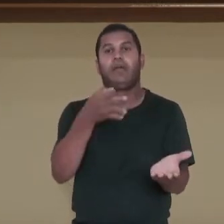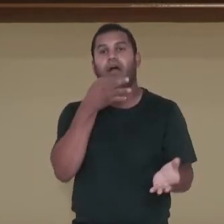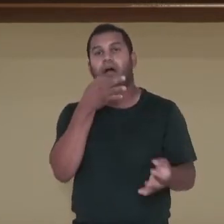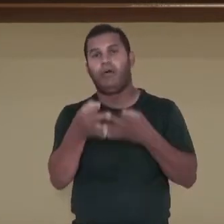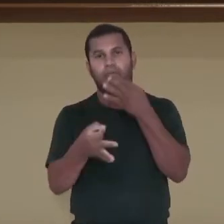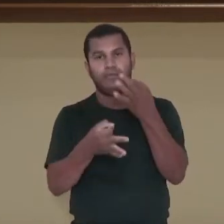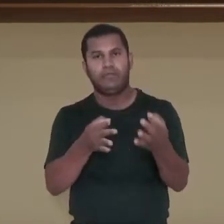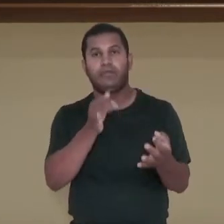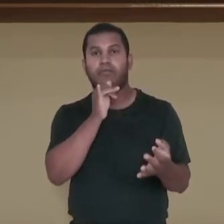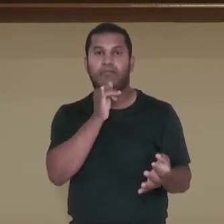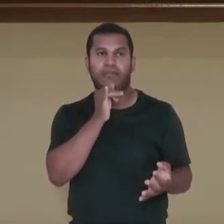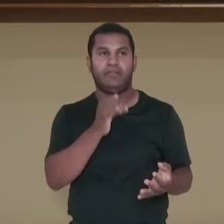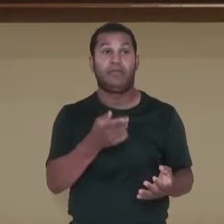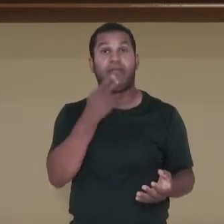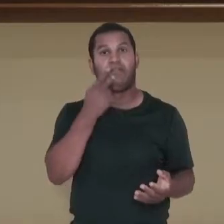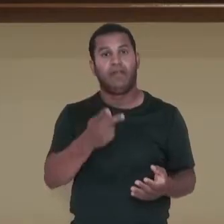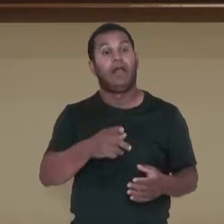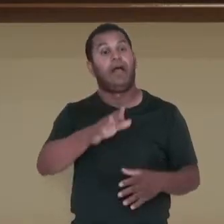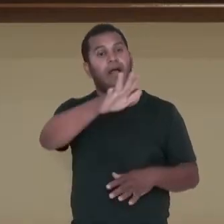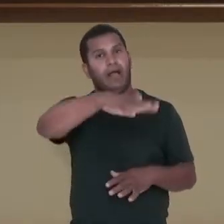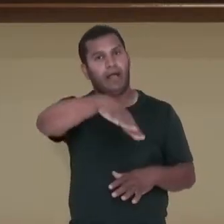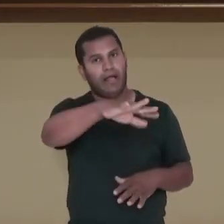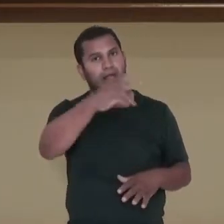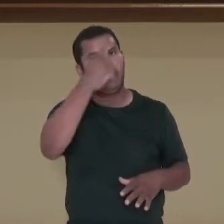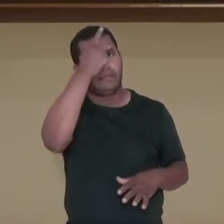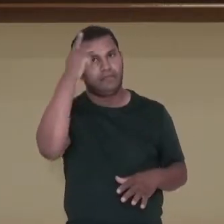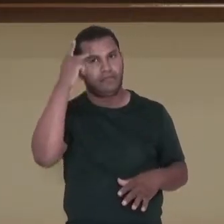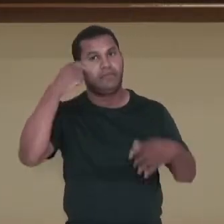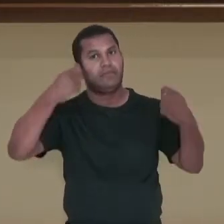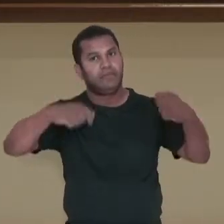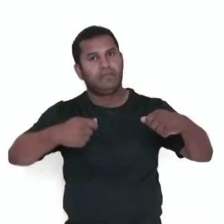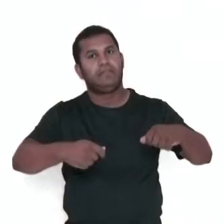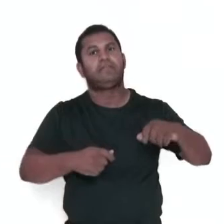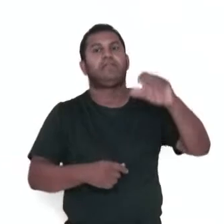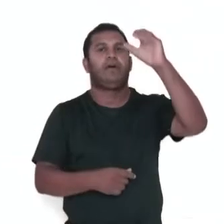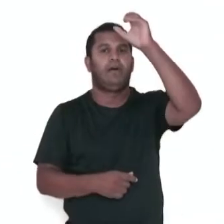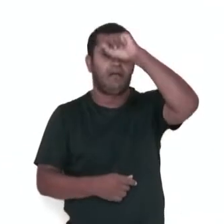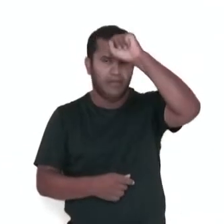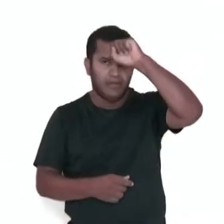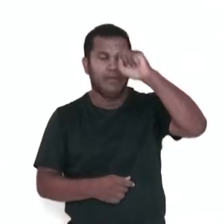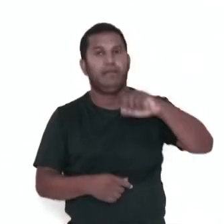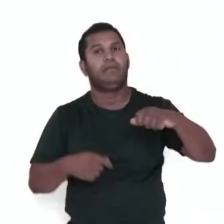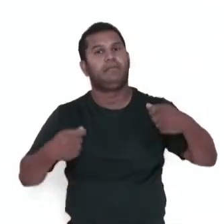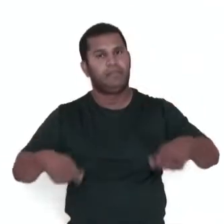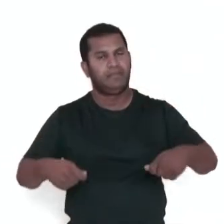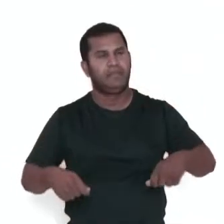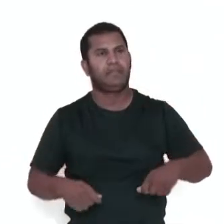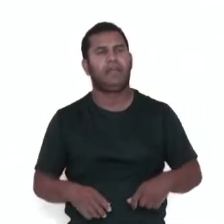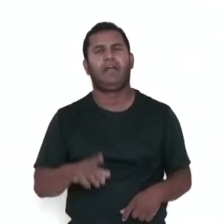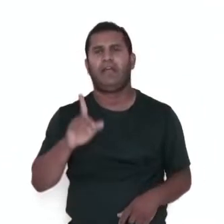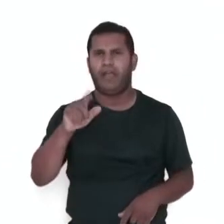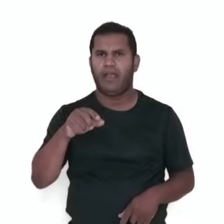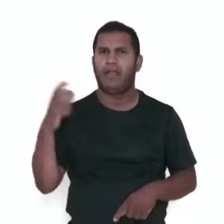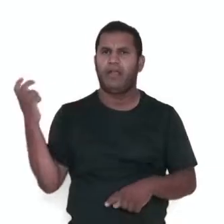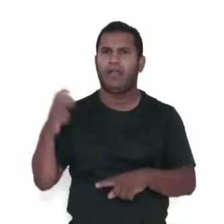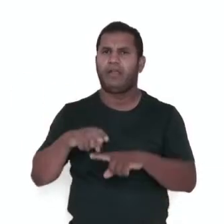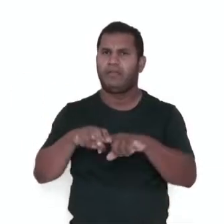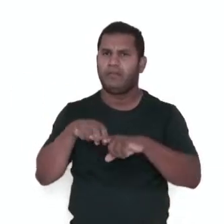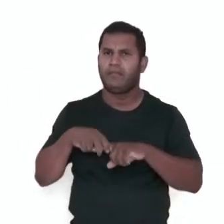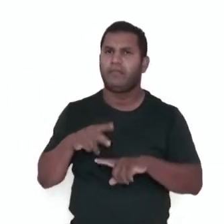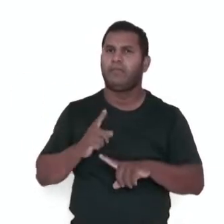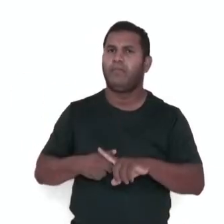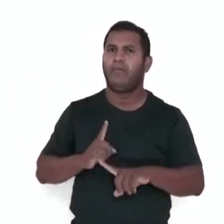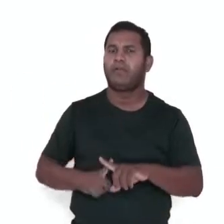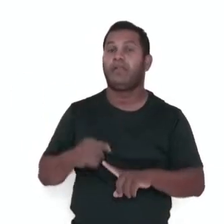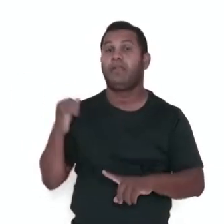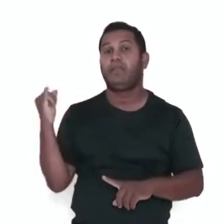que ele está dando uma opinião. O texto apresenta uma preocupação da autora sobre o uso excessivo das redes sociais